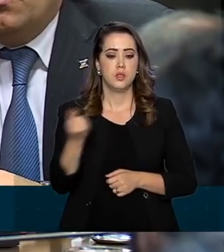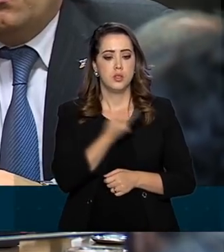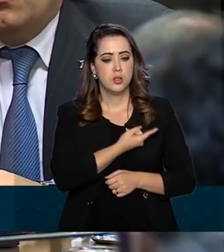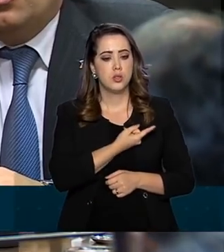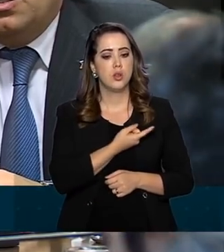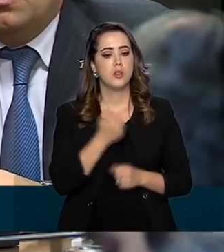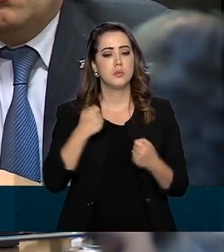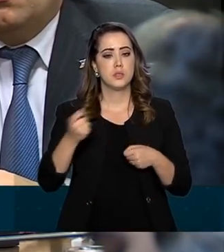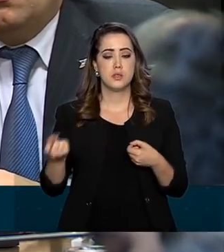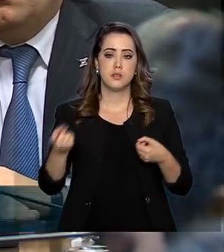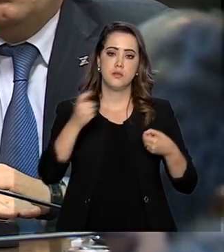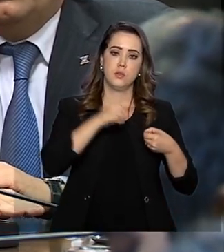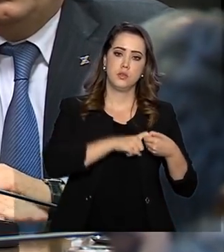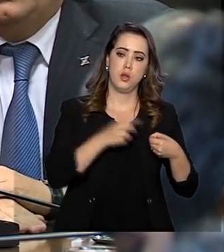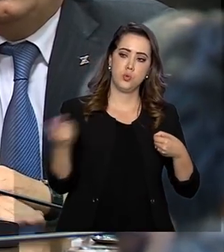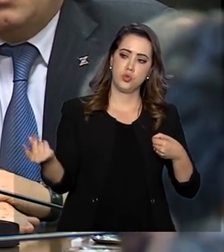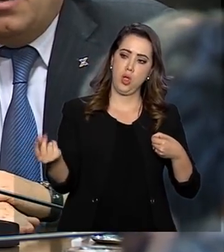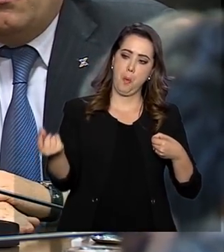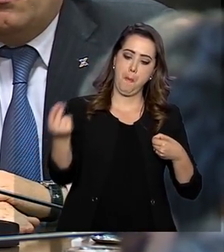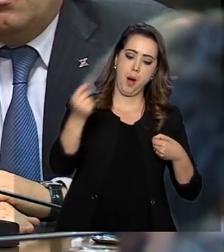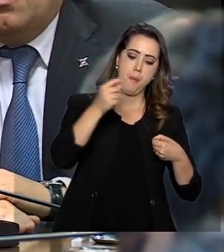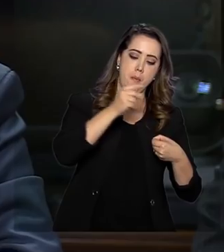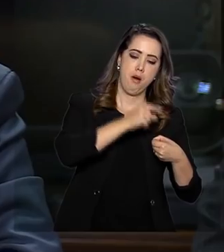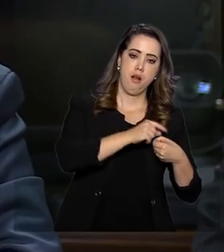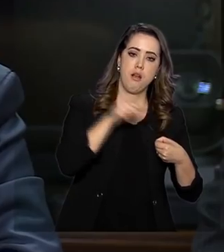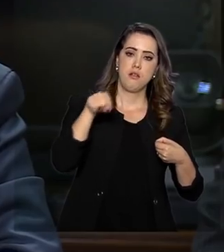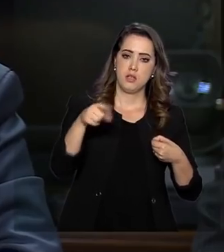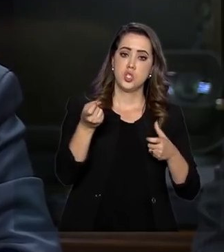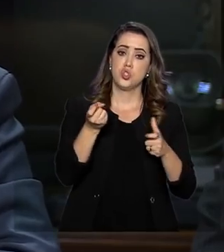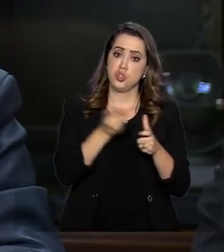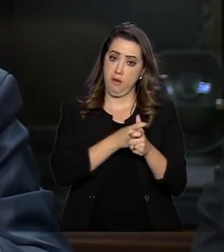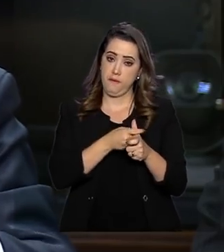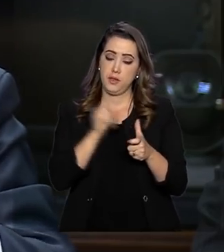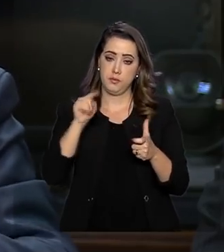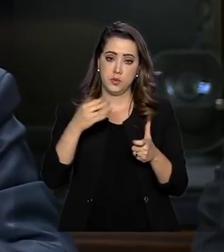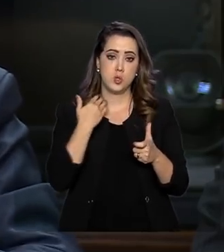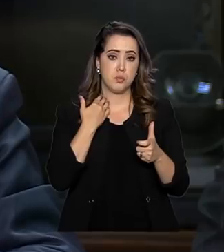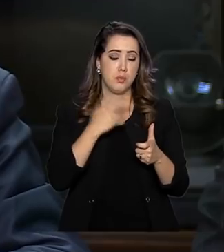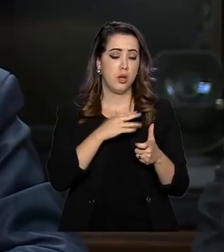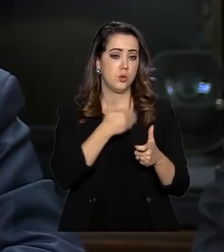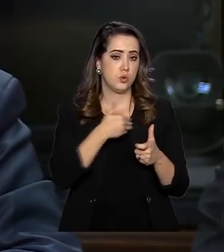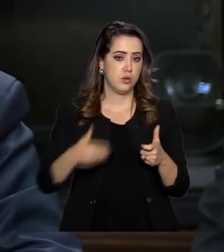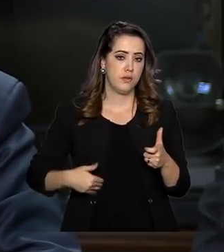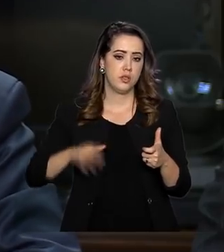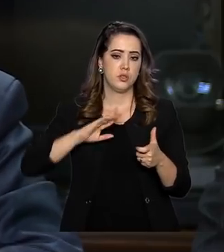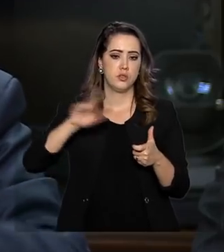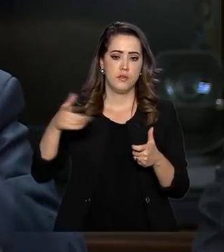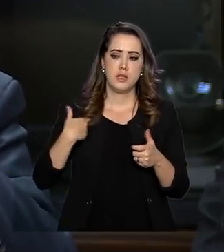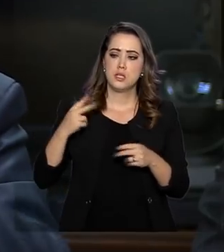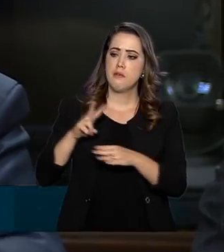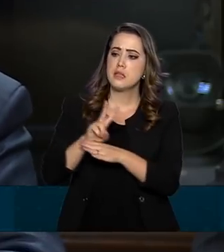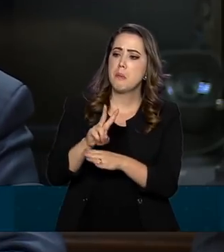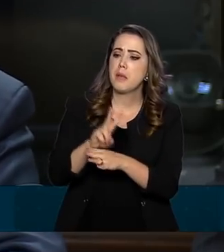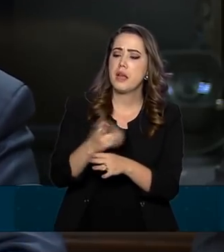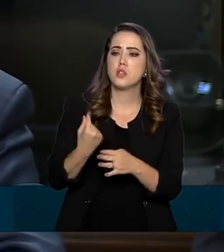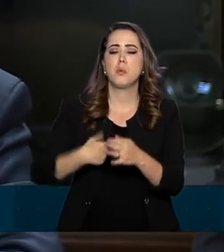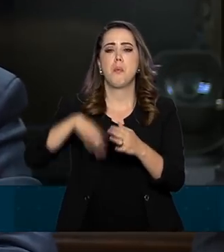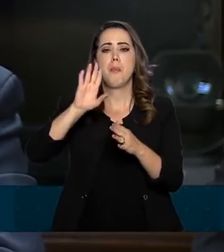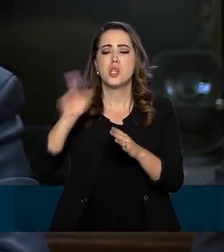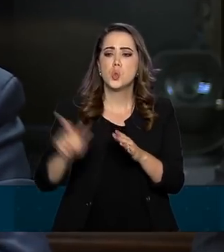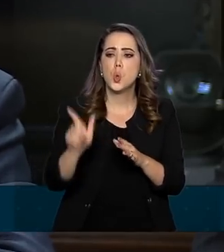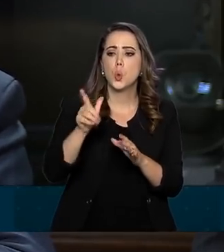vamos devolver o dinheiro que se deve. Os bancos públicos várias vezes na história receberam empréstimo, aumento de capital,